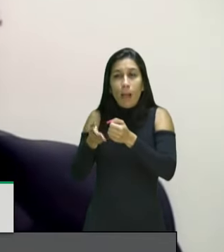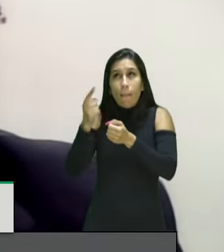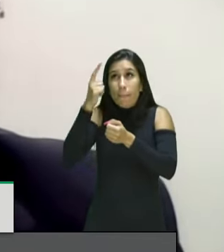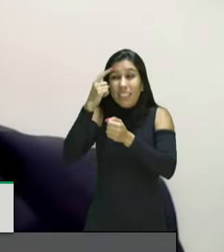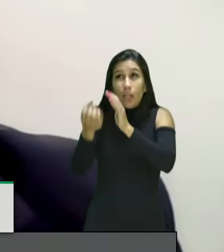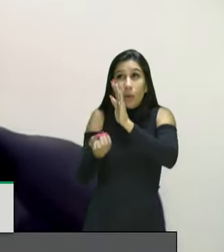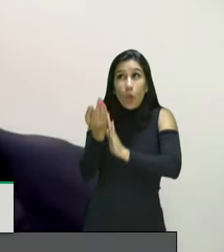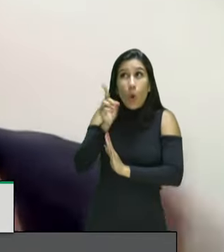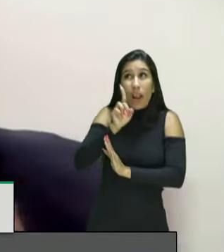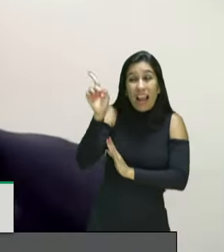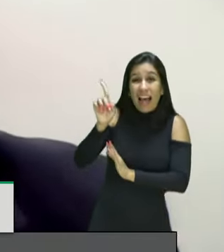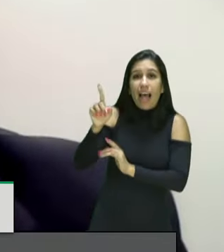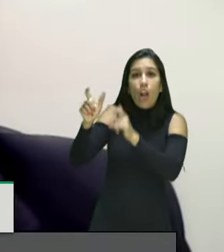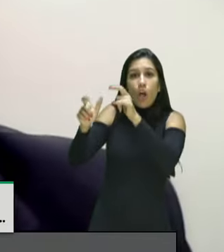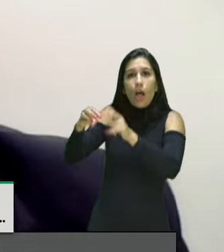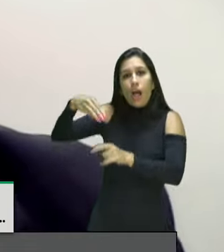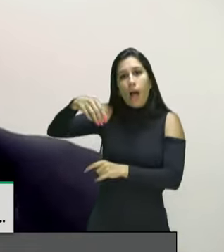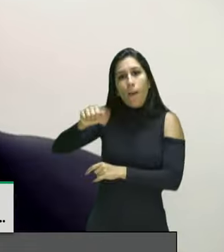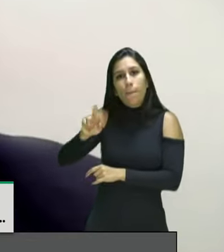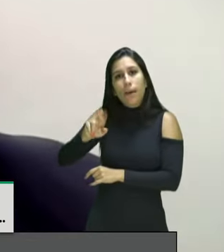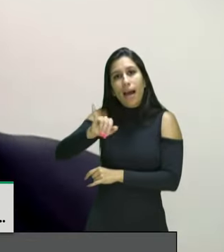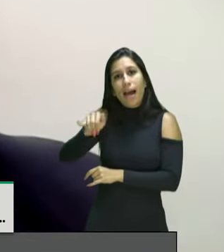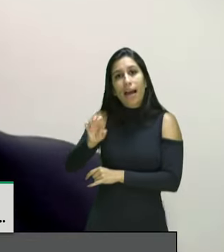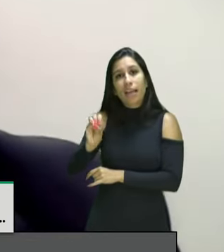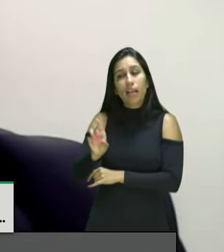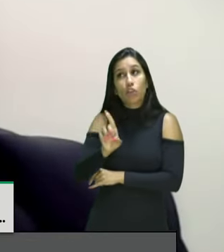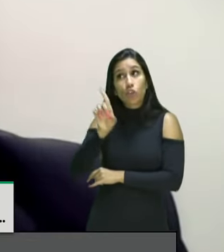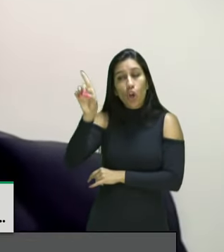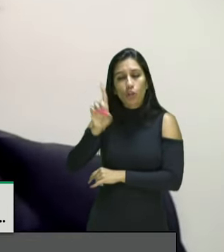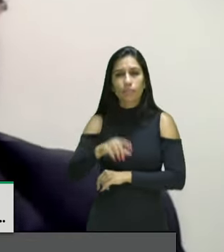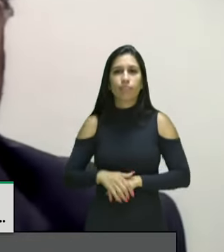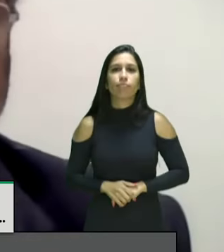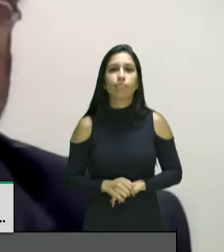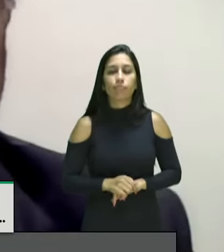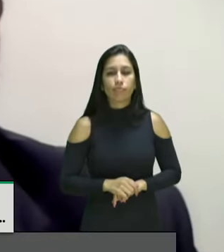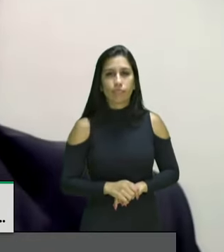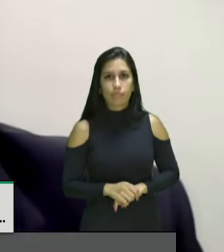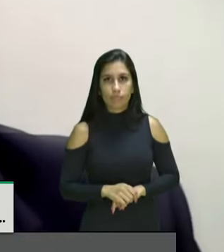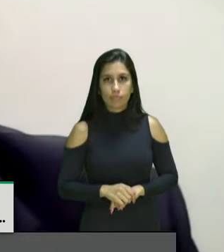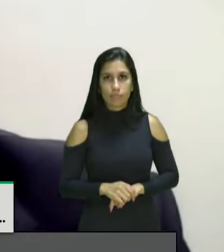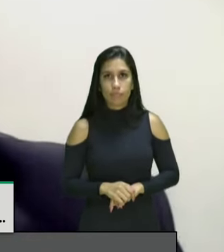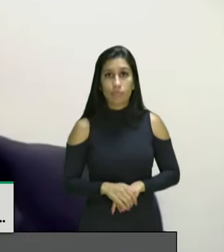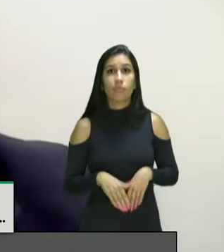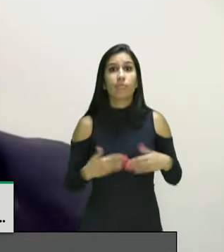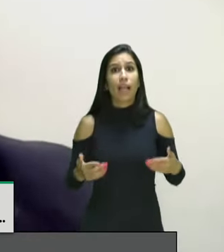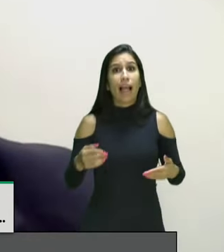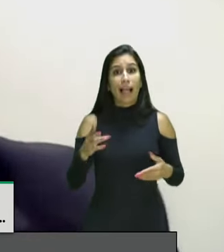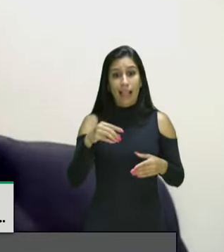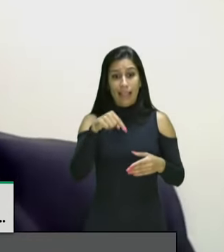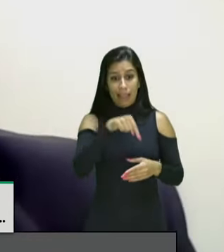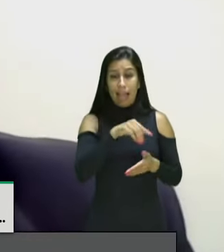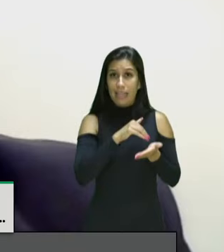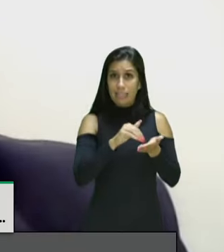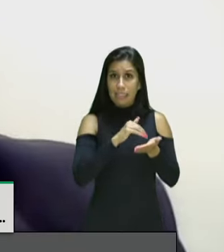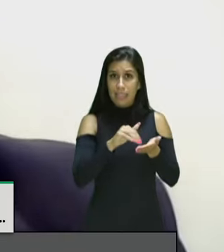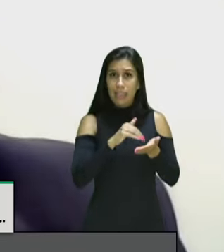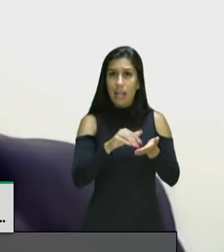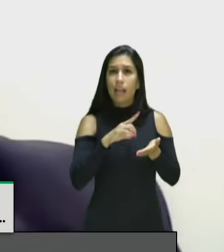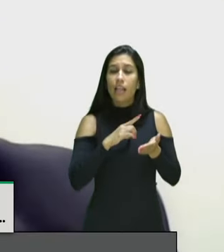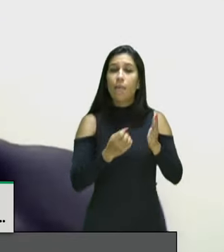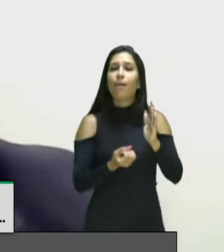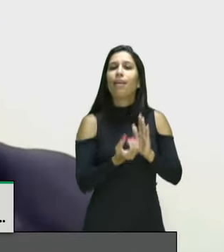o arquipélago do Marajó, onde iniciamos esse projeto, um projeto piloto. No âmbito da nossa secretaria também foi aberto o processo seletivo